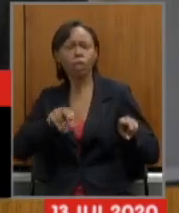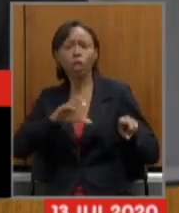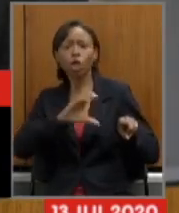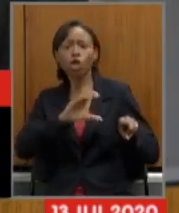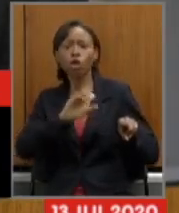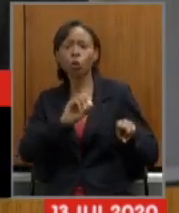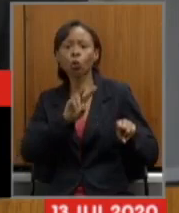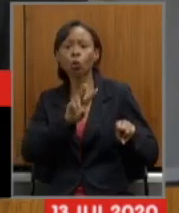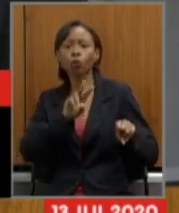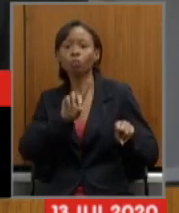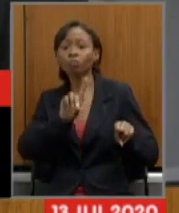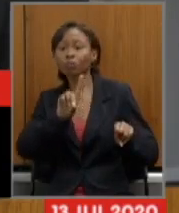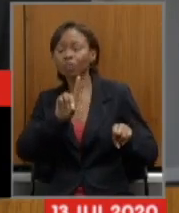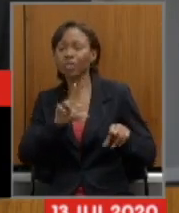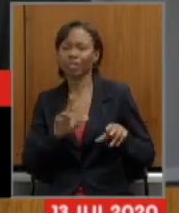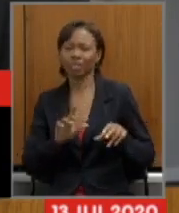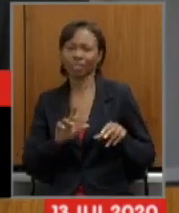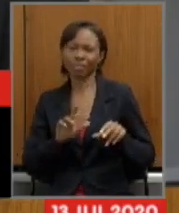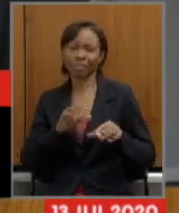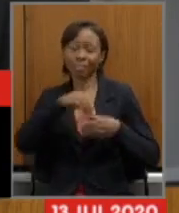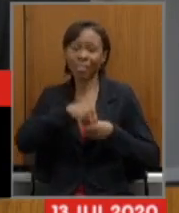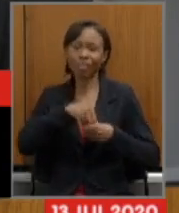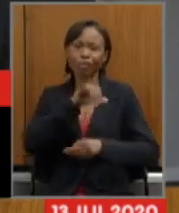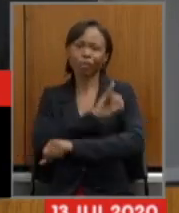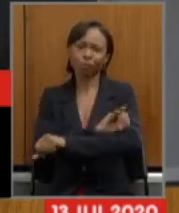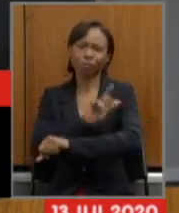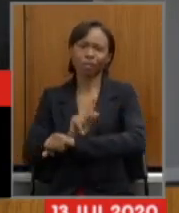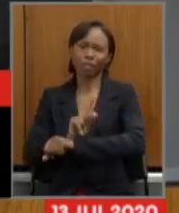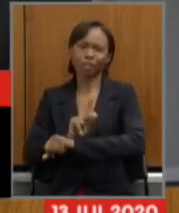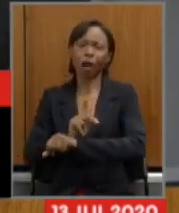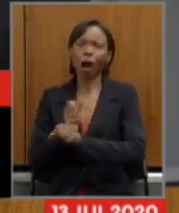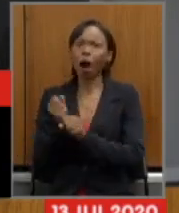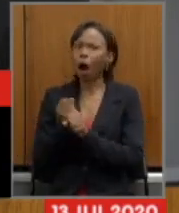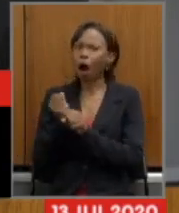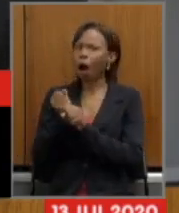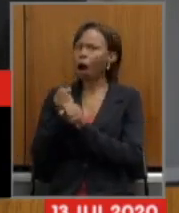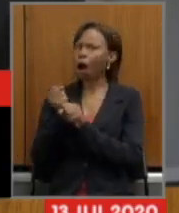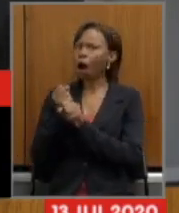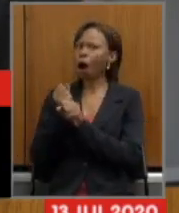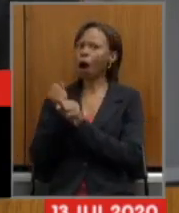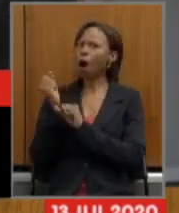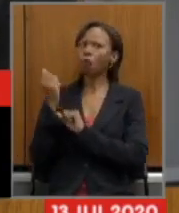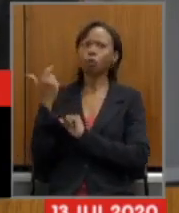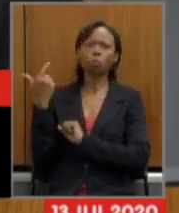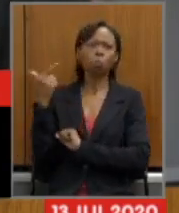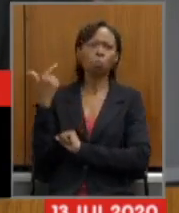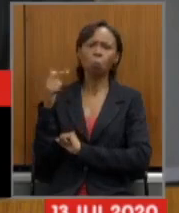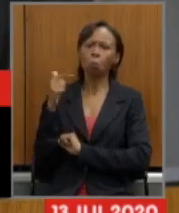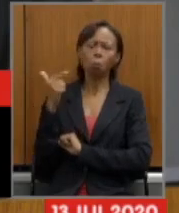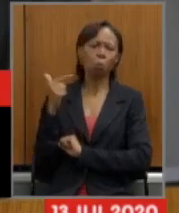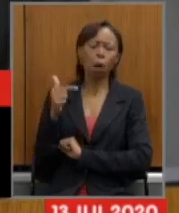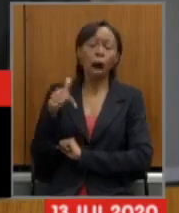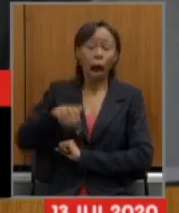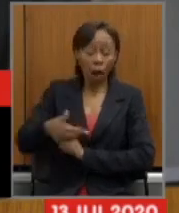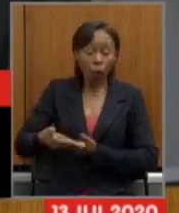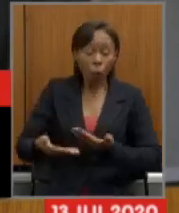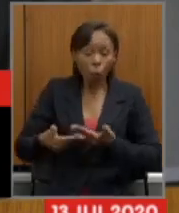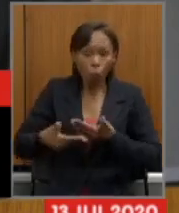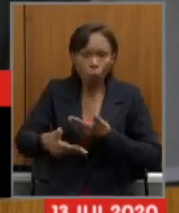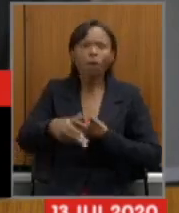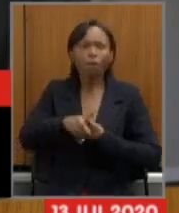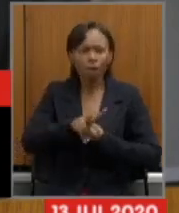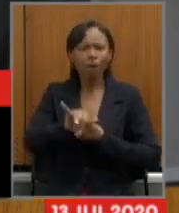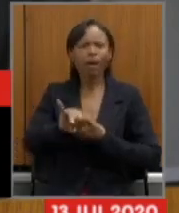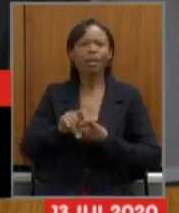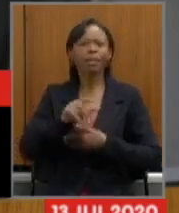investimento no hospital do Ipseng e isso vai acontecer agora mas como que isso foi possível ser feito